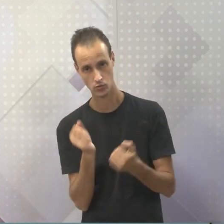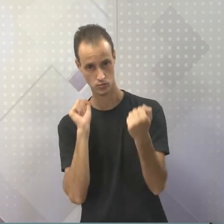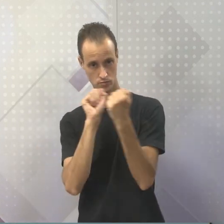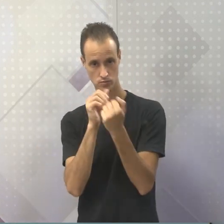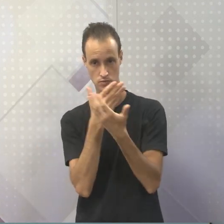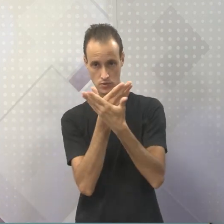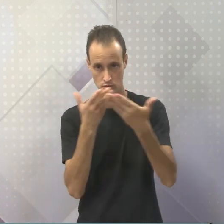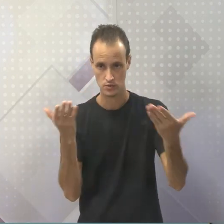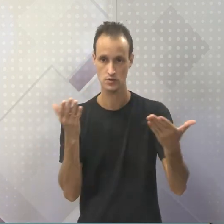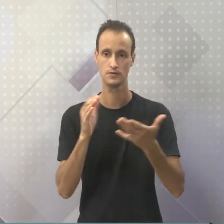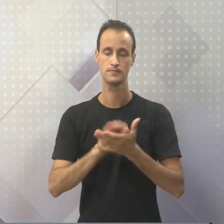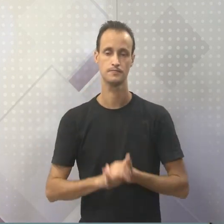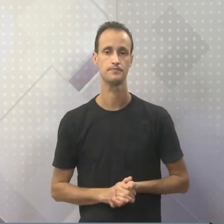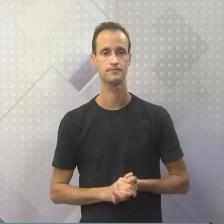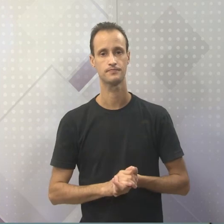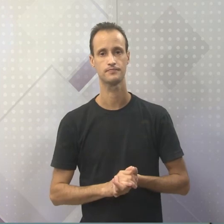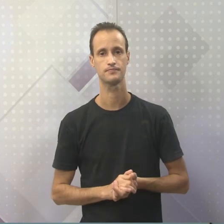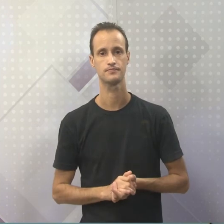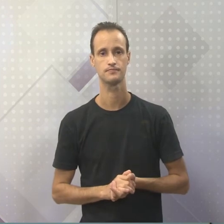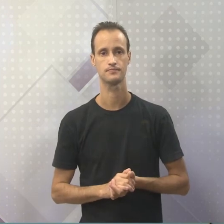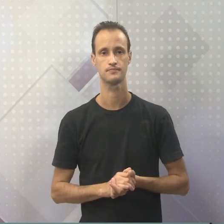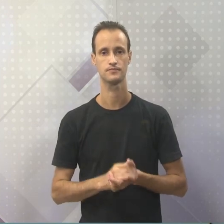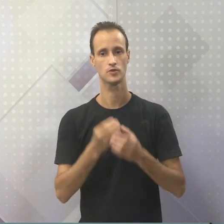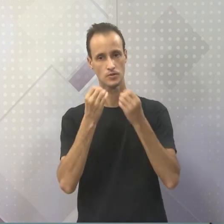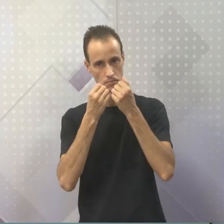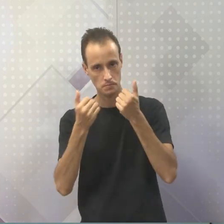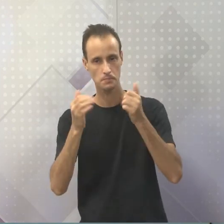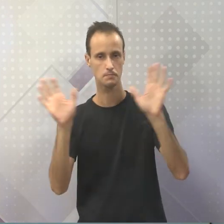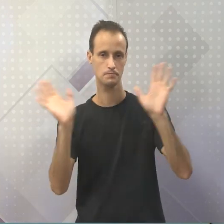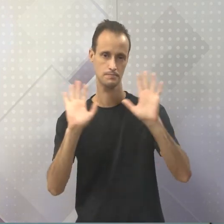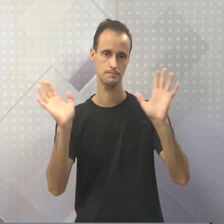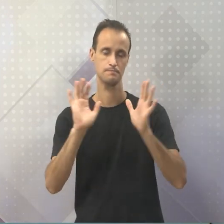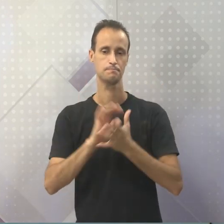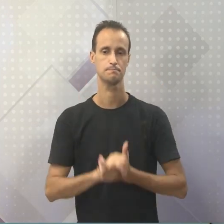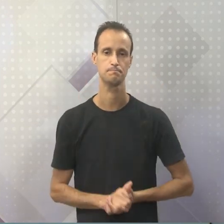com vocês nesses últimos dias. Valeu, tudo de bom, tchau, tchau.